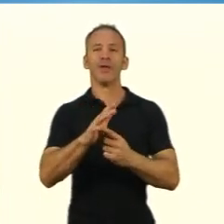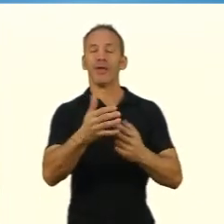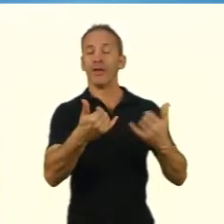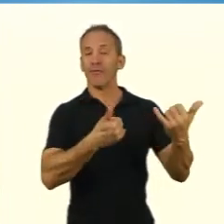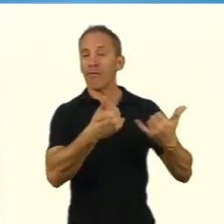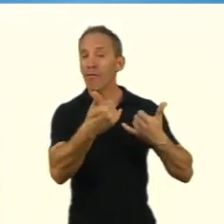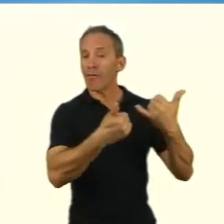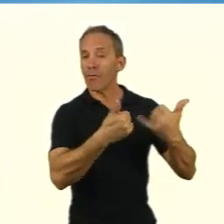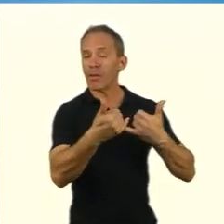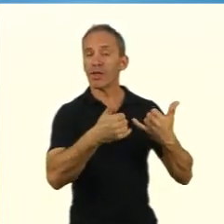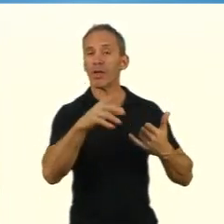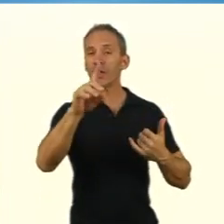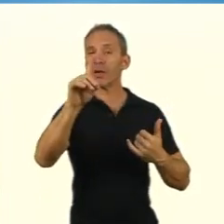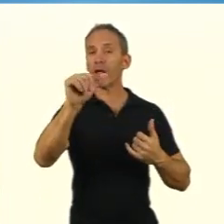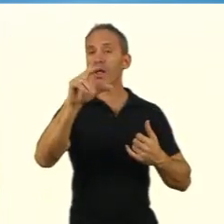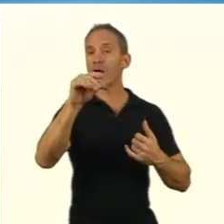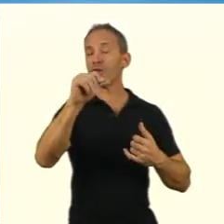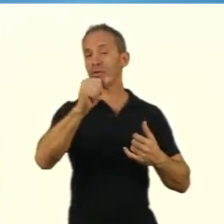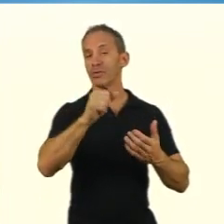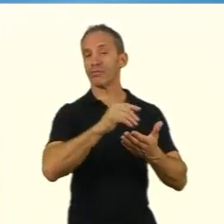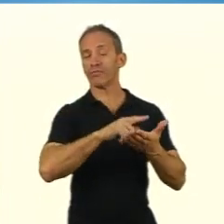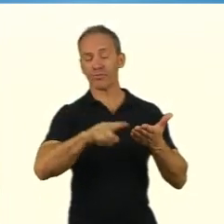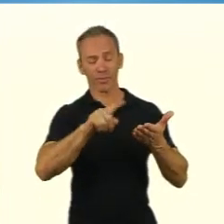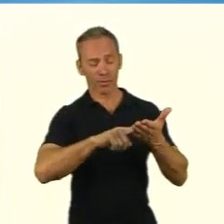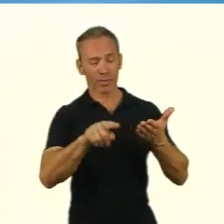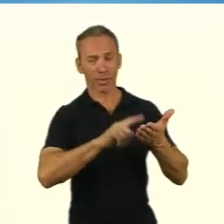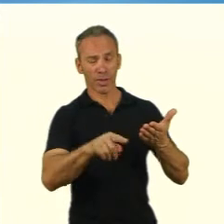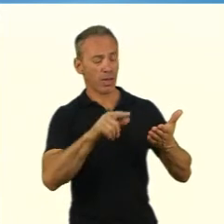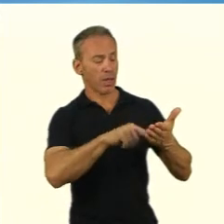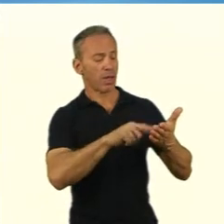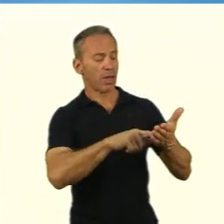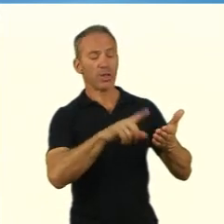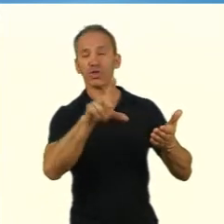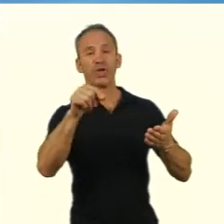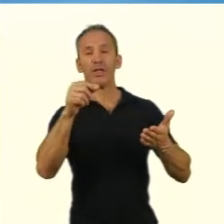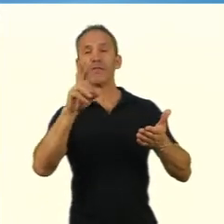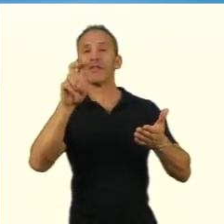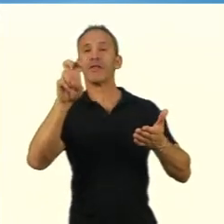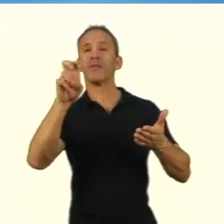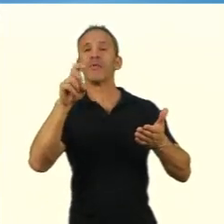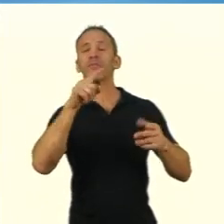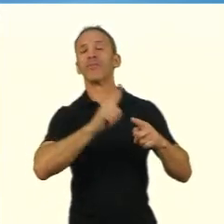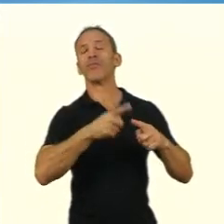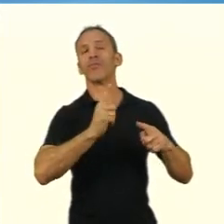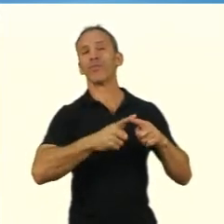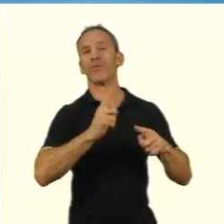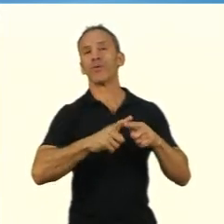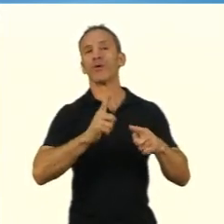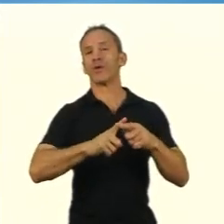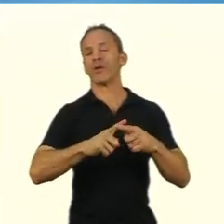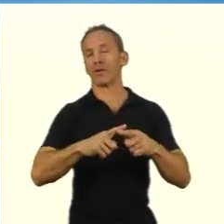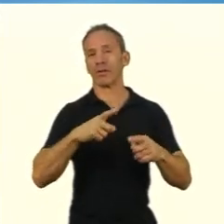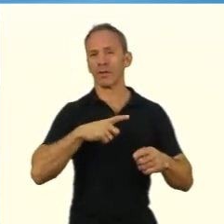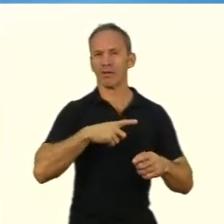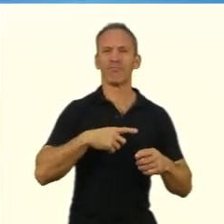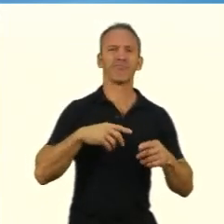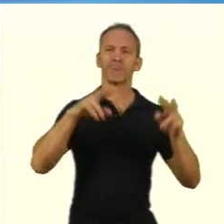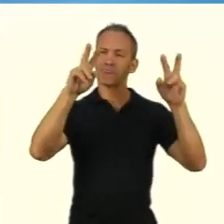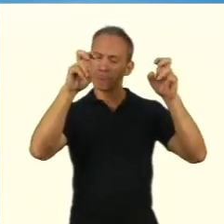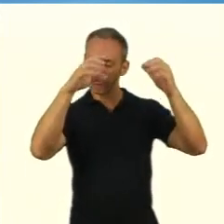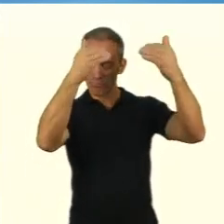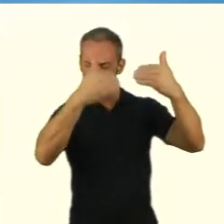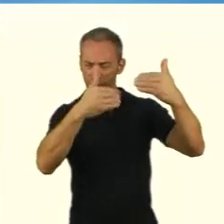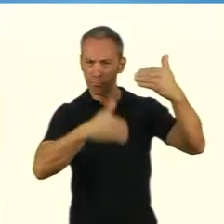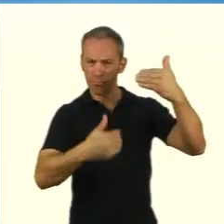no mínimo, 14 anos, 12 anos de experiências educativas, como estudantes, né? A minha motivação